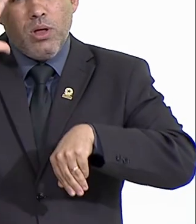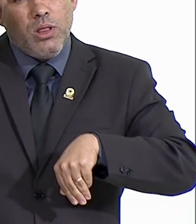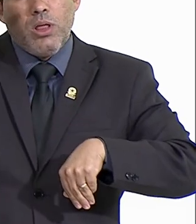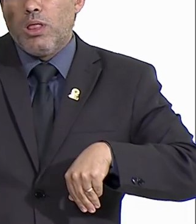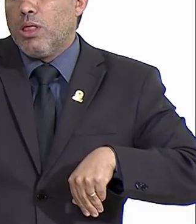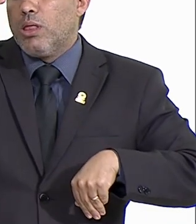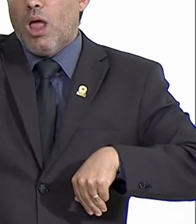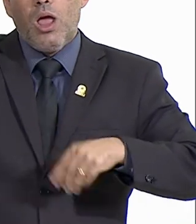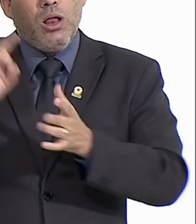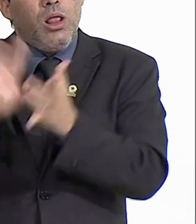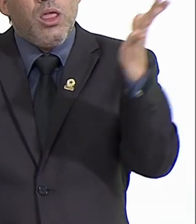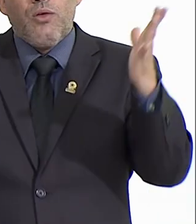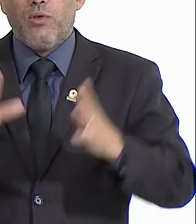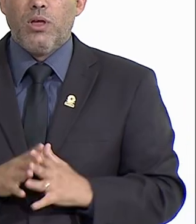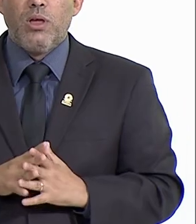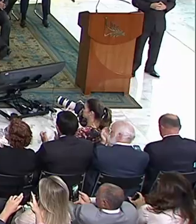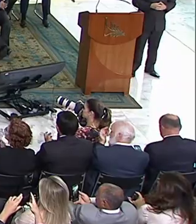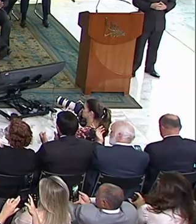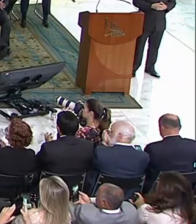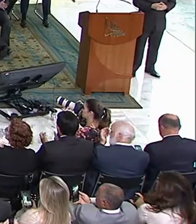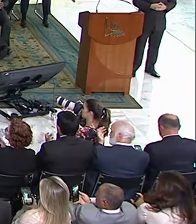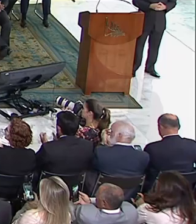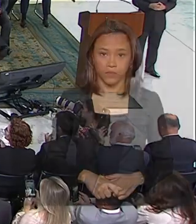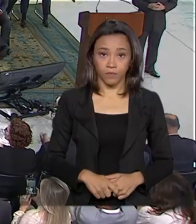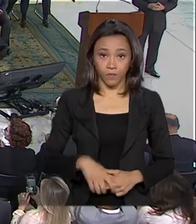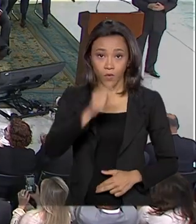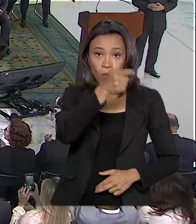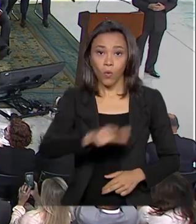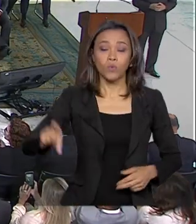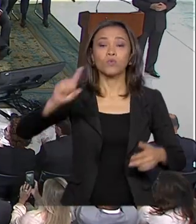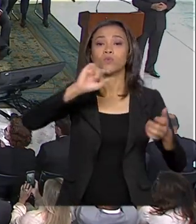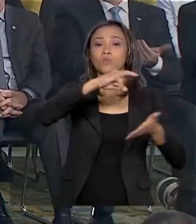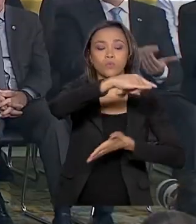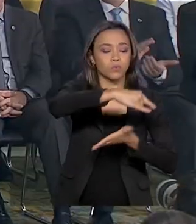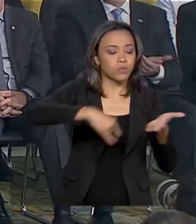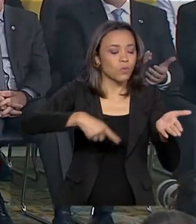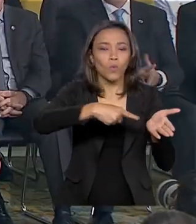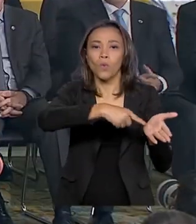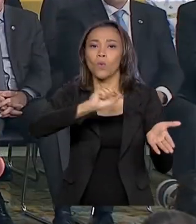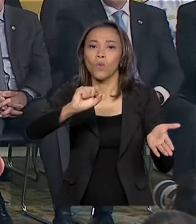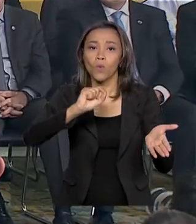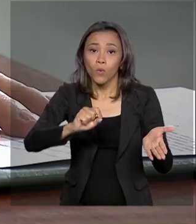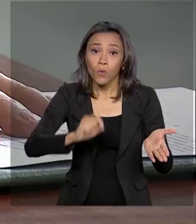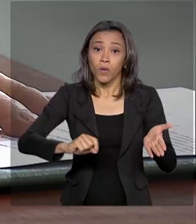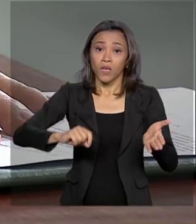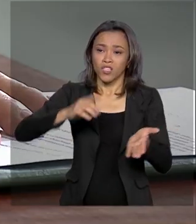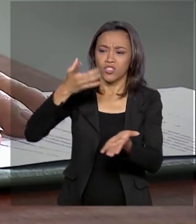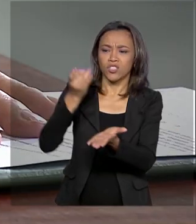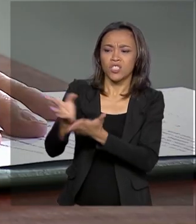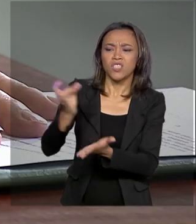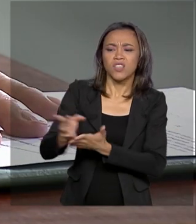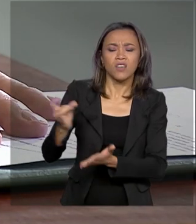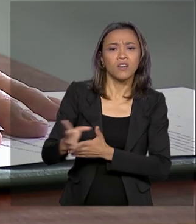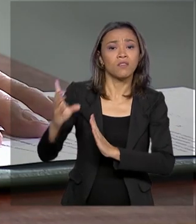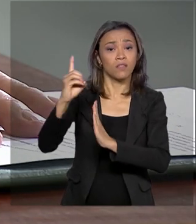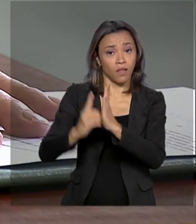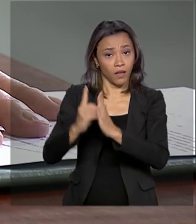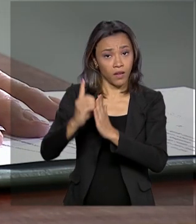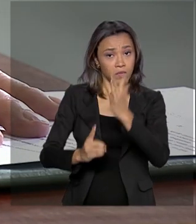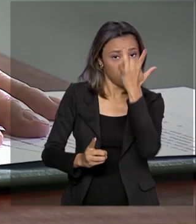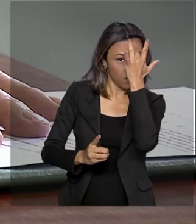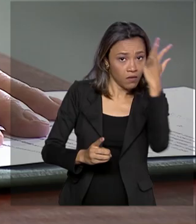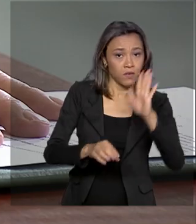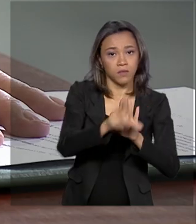independente de cada tribo brasileira. Outro texto prevê a instição de 300 decretos para facilitar a legislação.